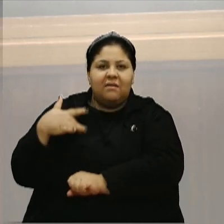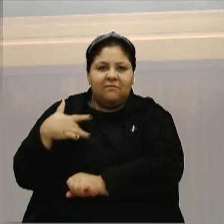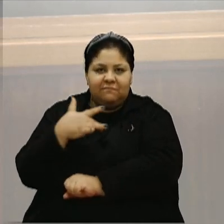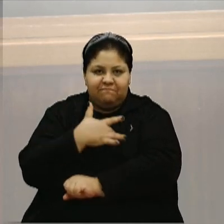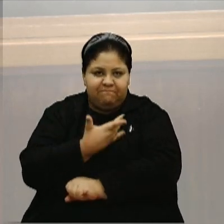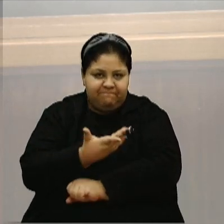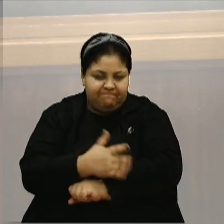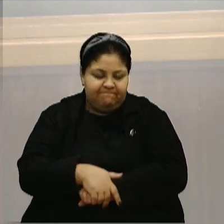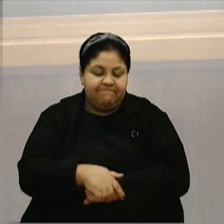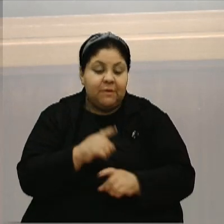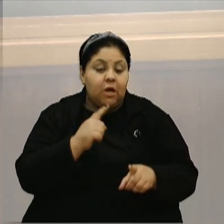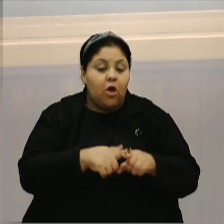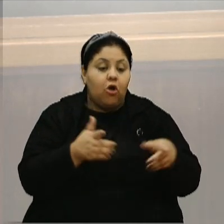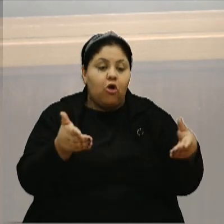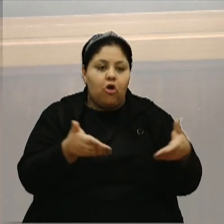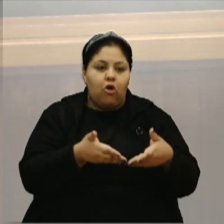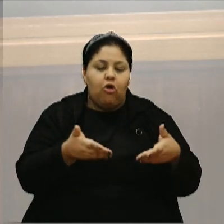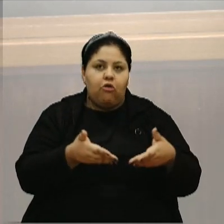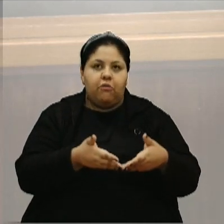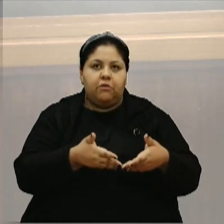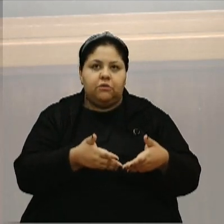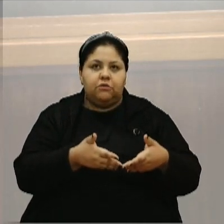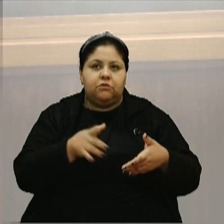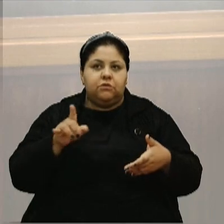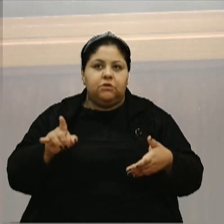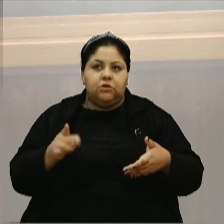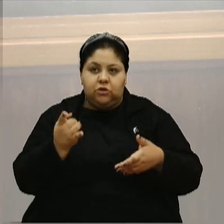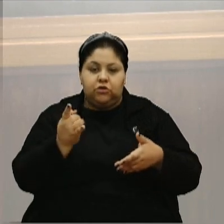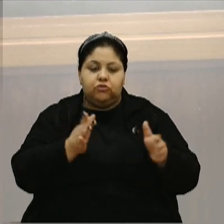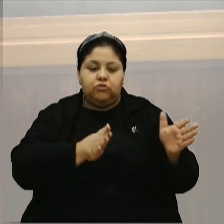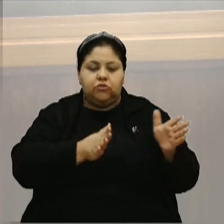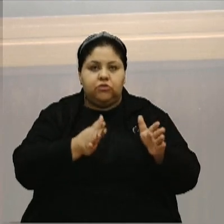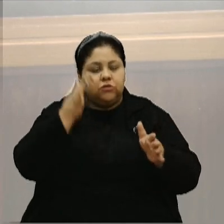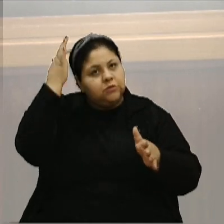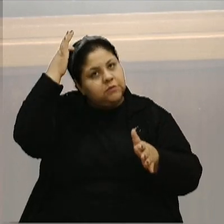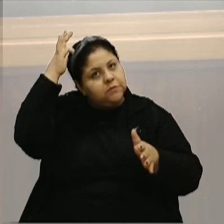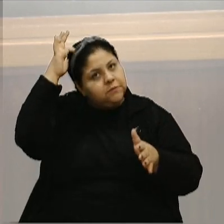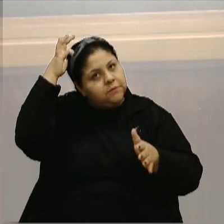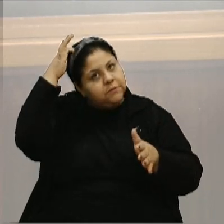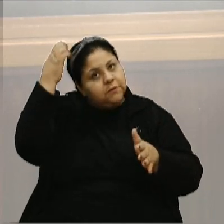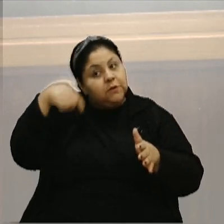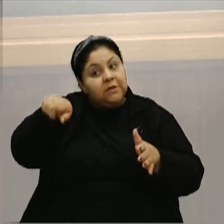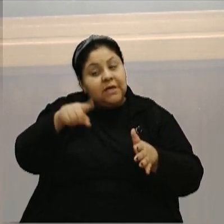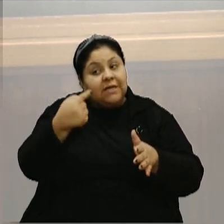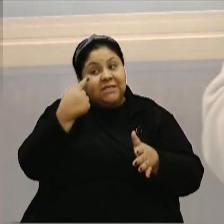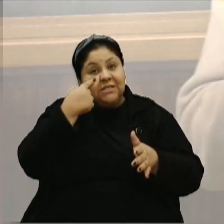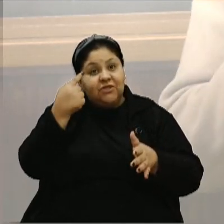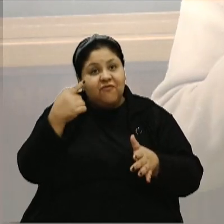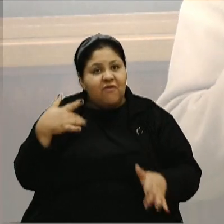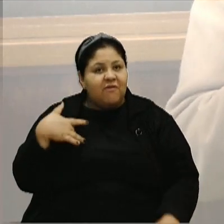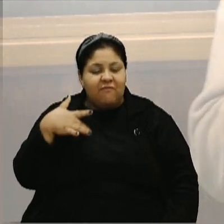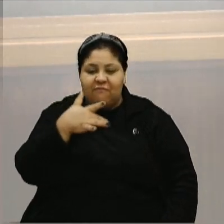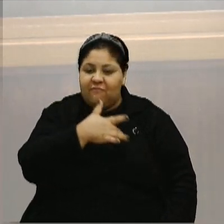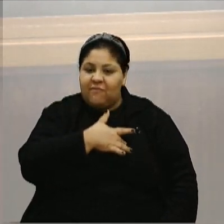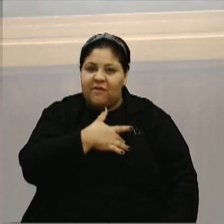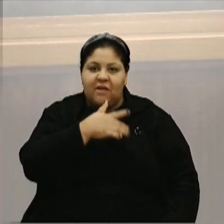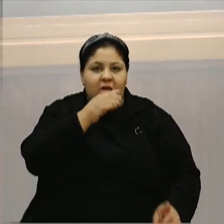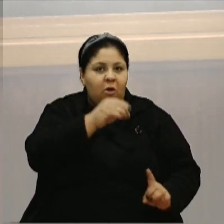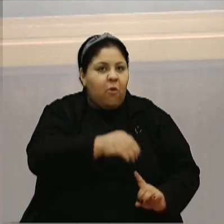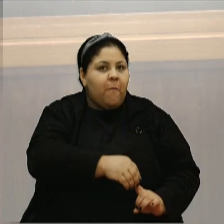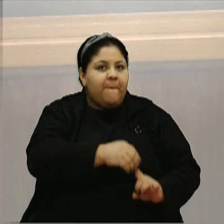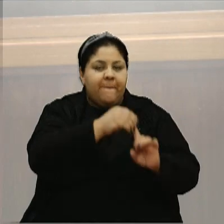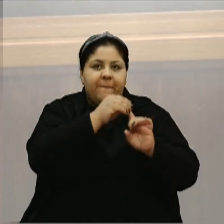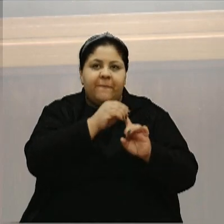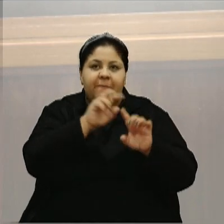Porque agora, nesse último período, a gente viu que a saúde é um dos principais temas